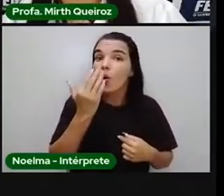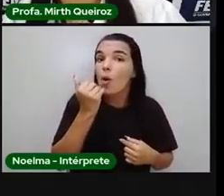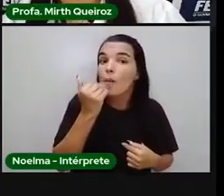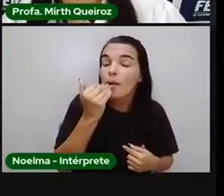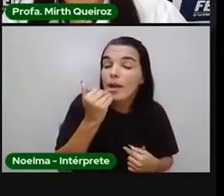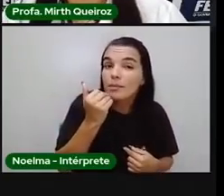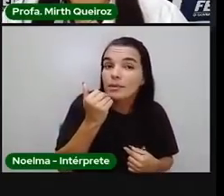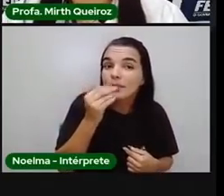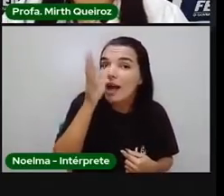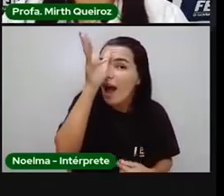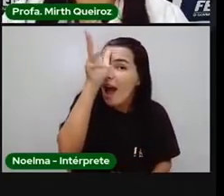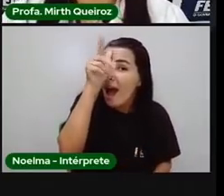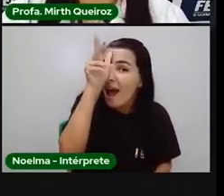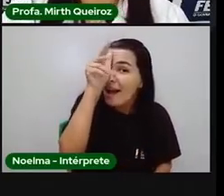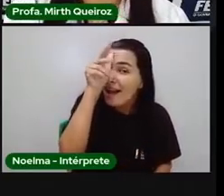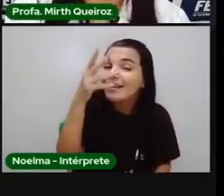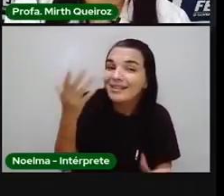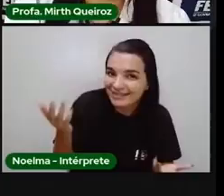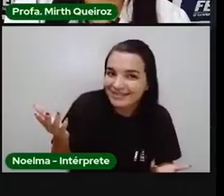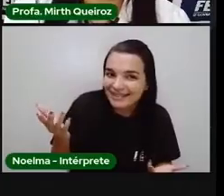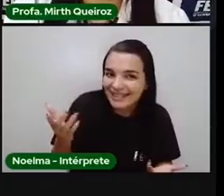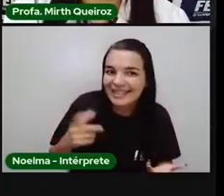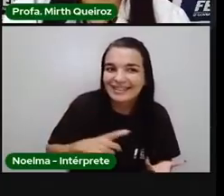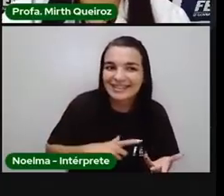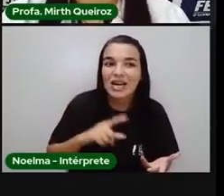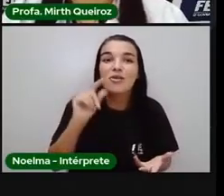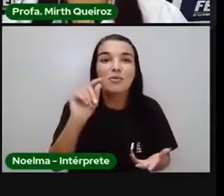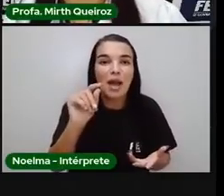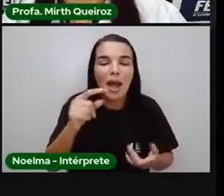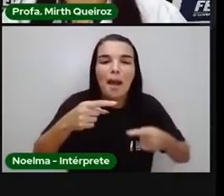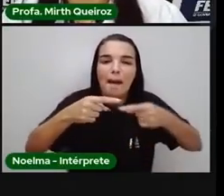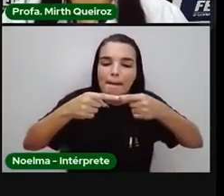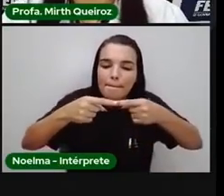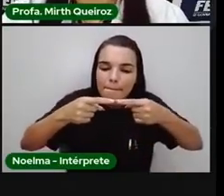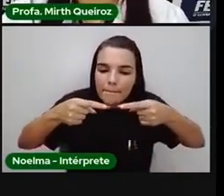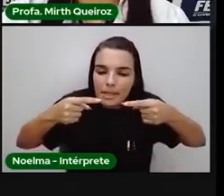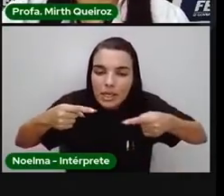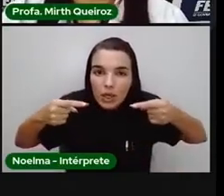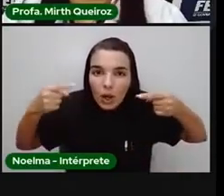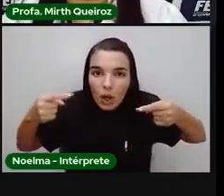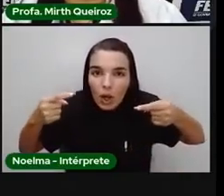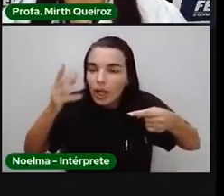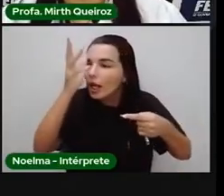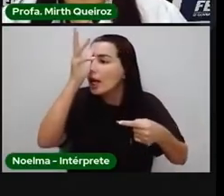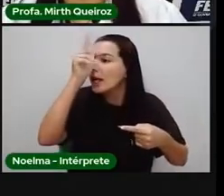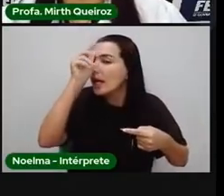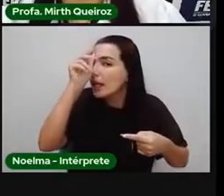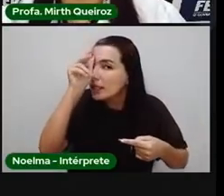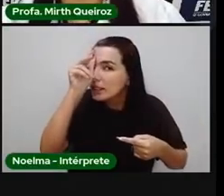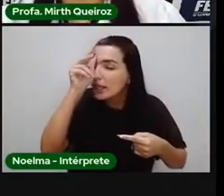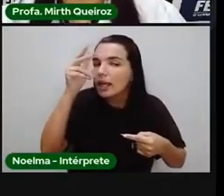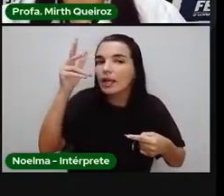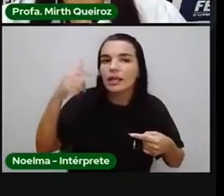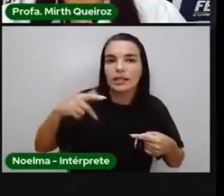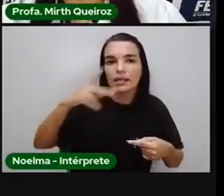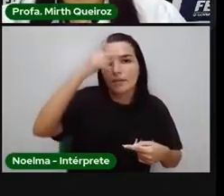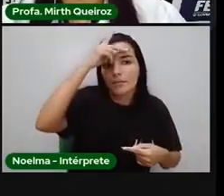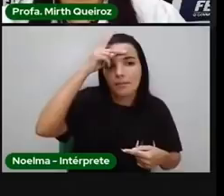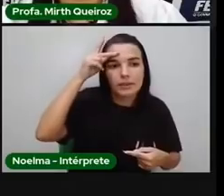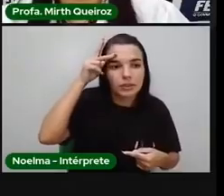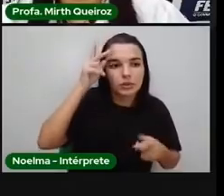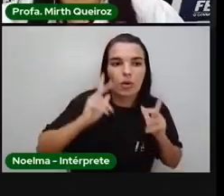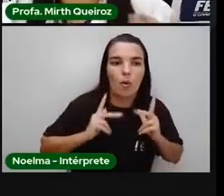minhoca, galinha e o ser humano. Isso aí vai como uma cadeia alimentar. Então, essa